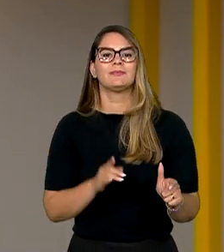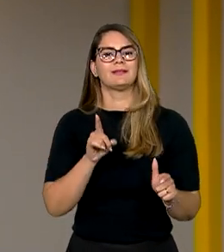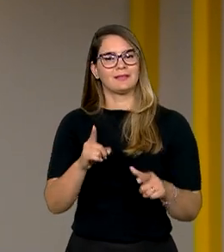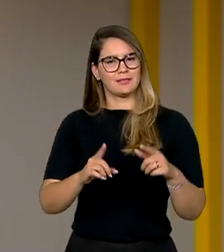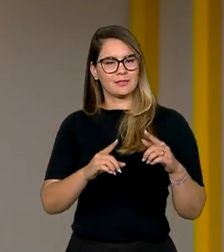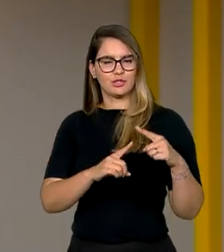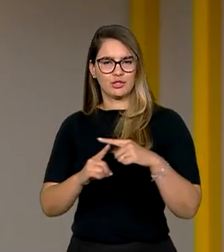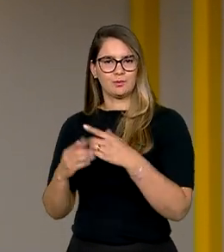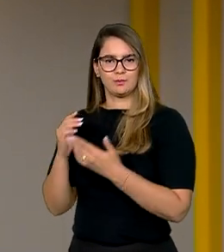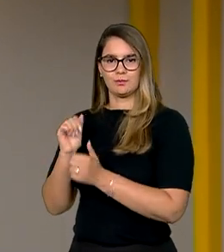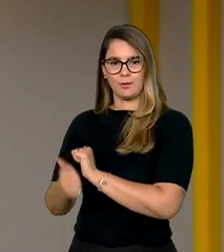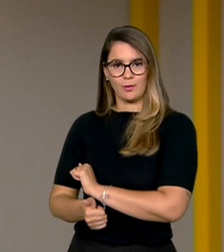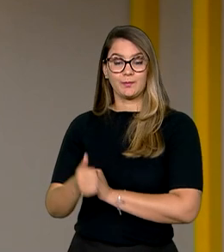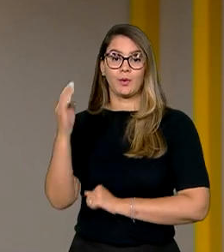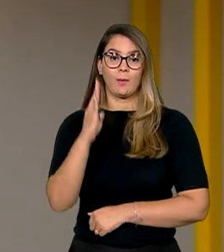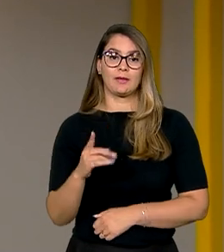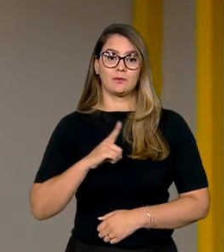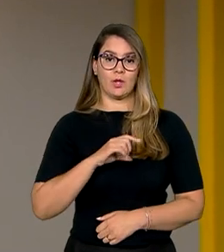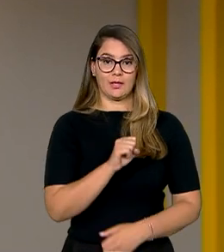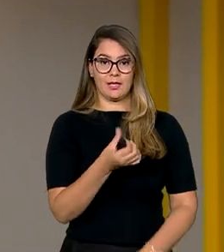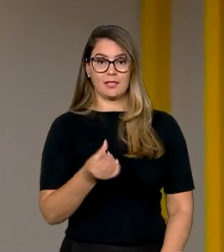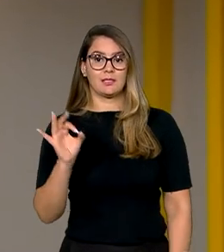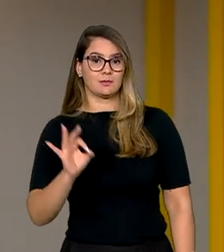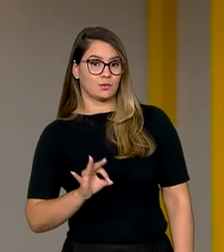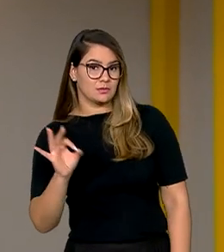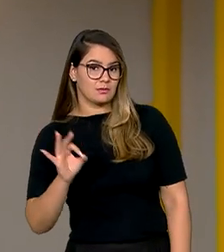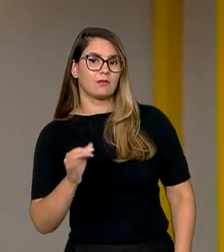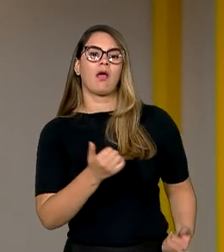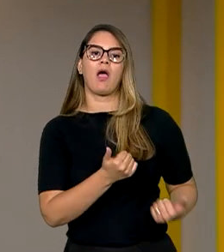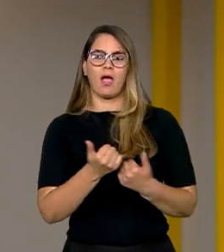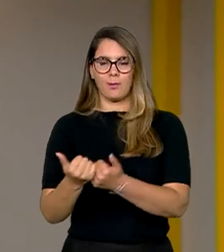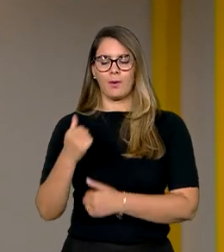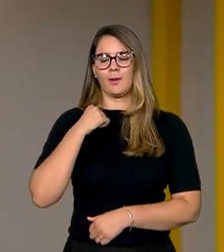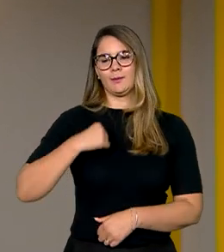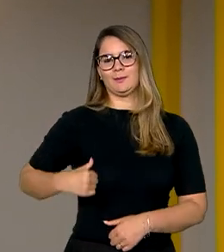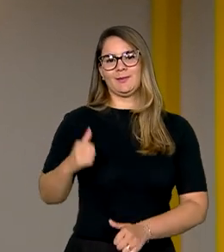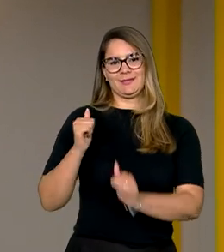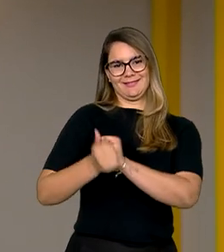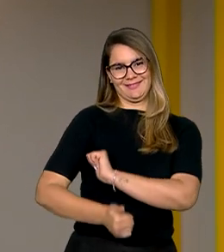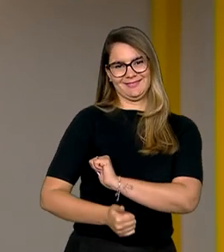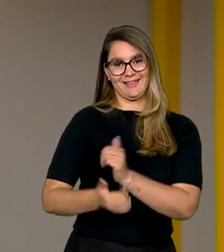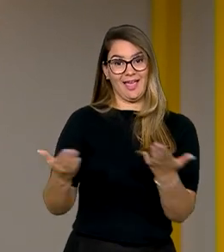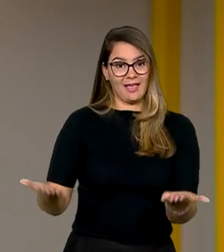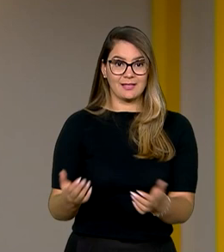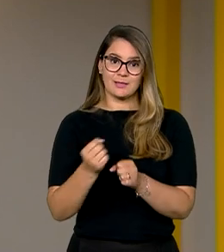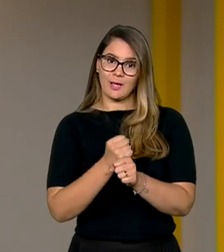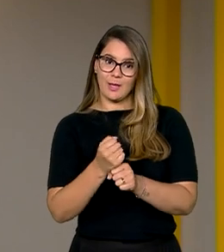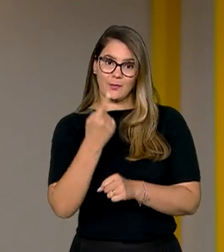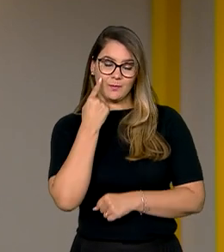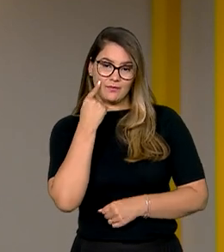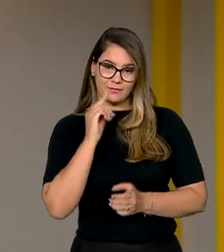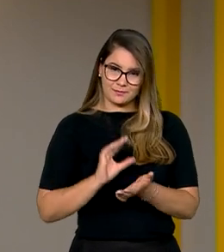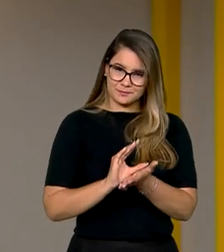desses Jogos. O Brasil tem 86% do time apoiado pelo Bolsa Atleta. Só neste ano está